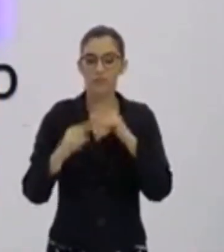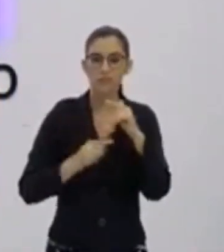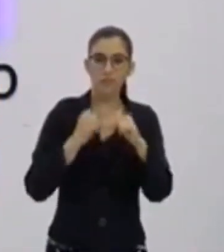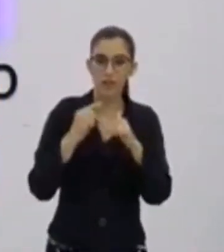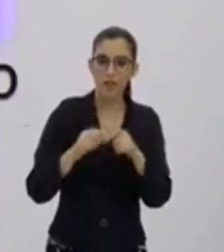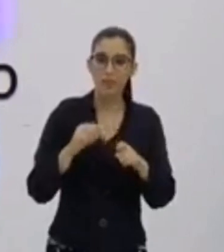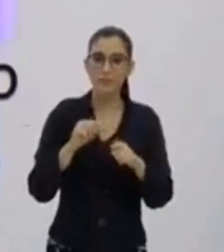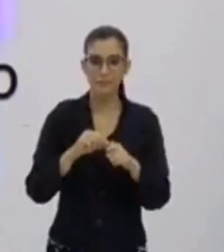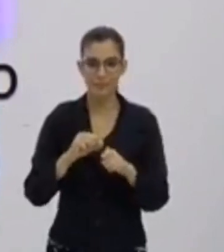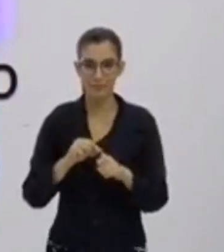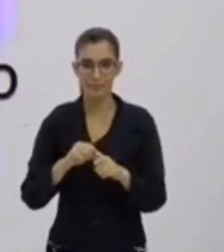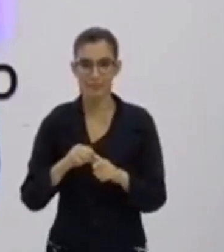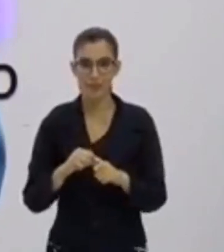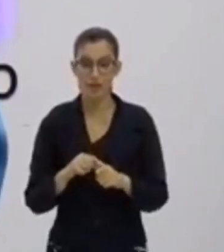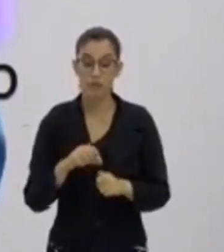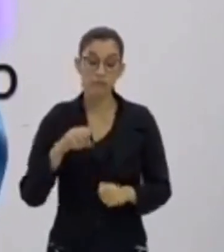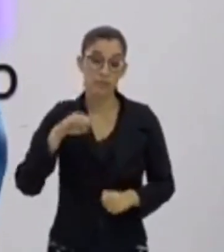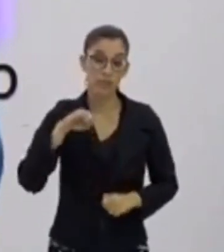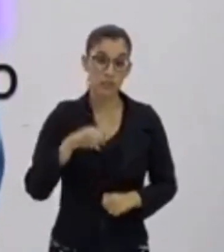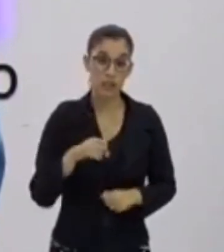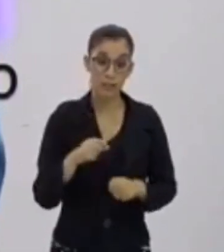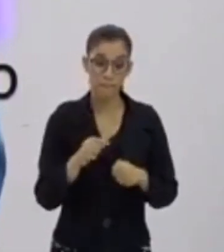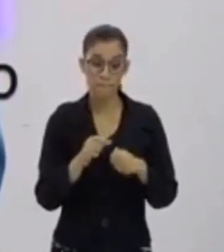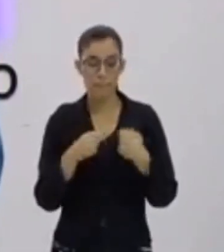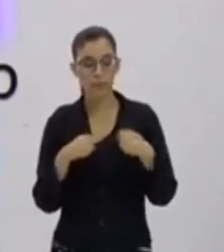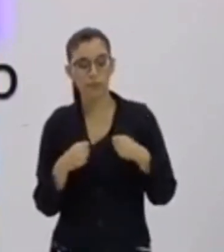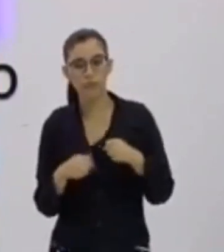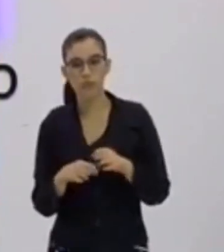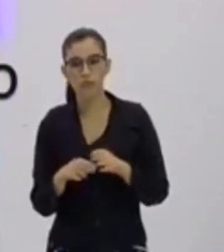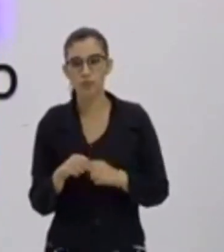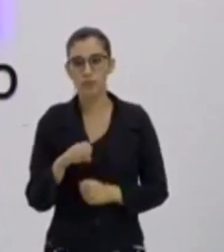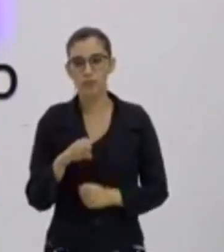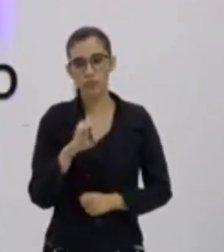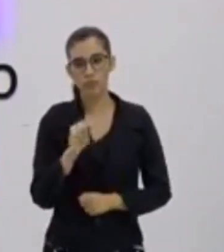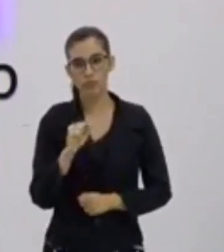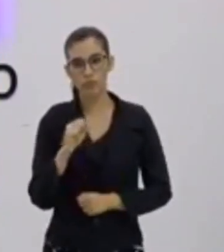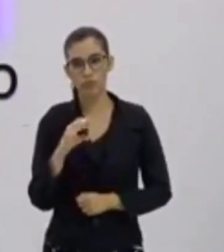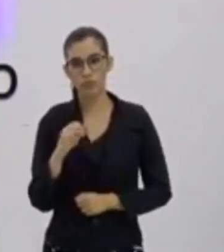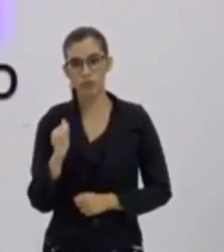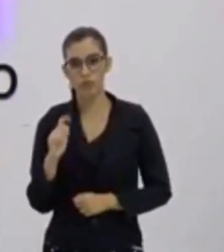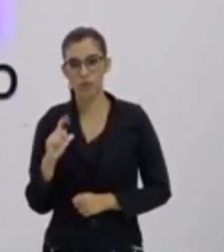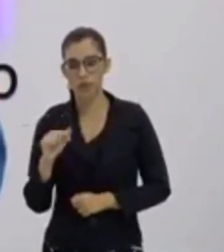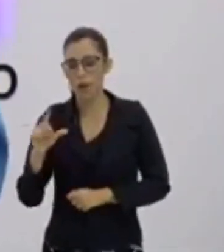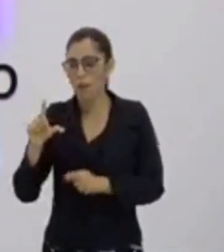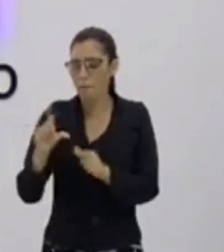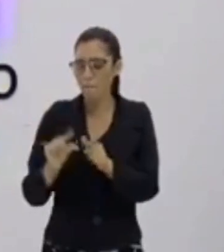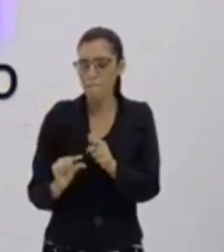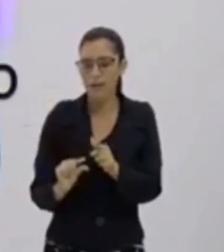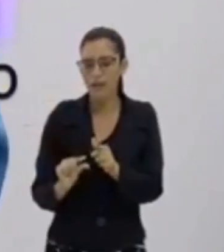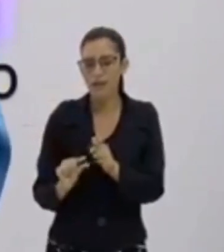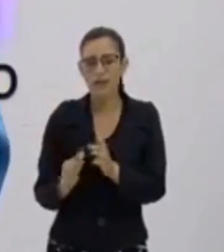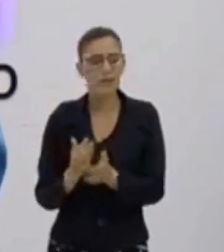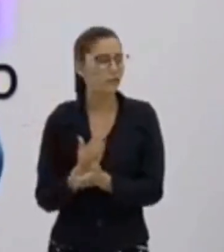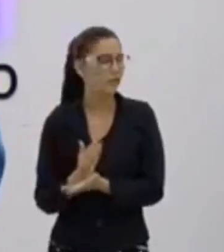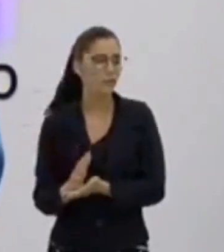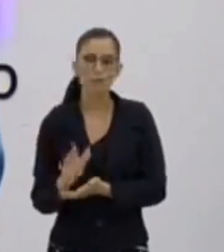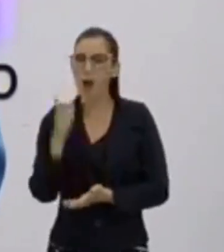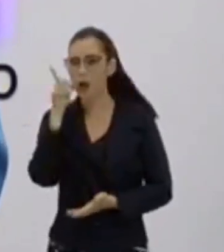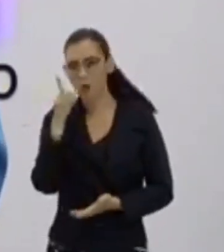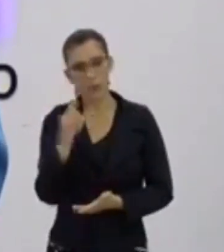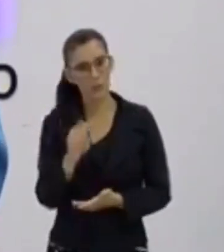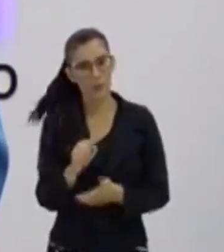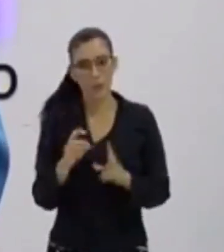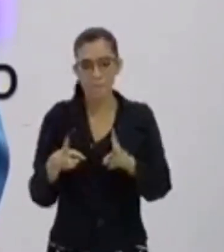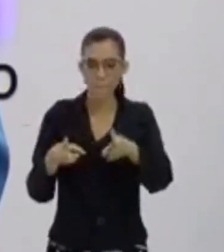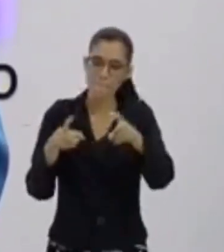se o cara produz em uma escala pequena, você não vai conseguir perceber detalhes, você não vai conseguir ver uma riqueza de informações.